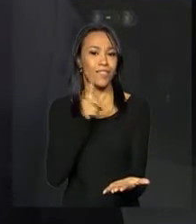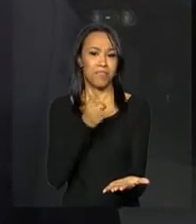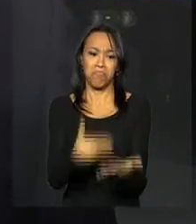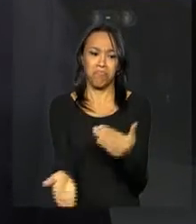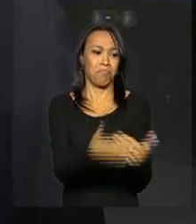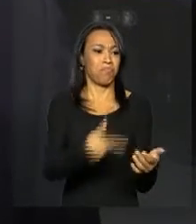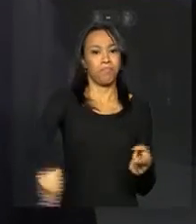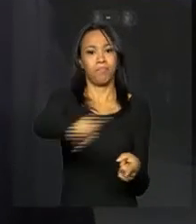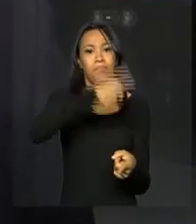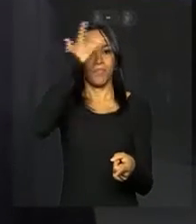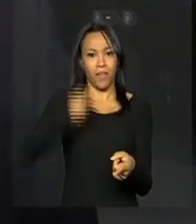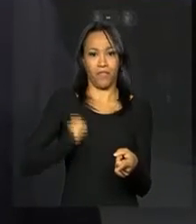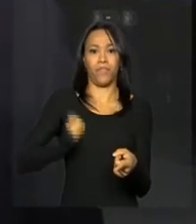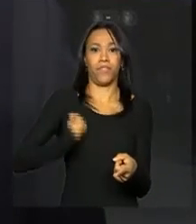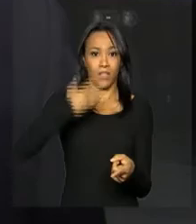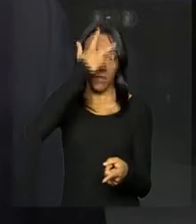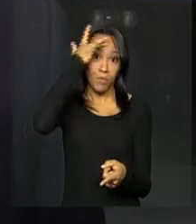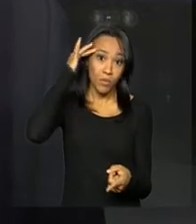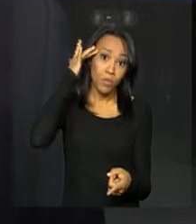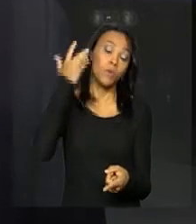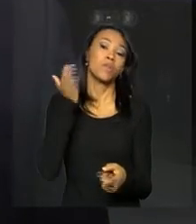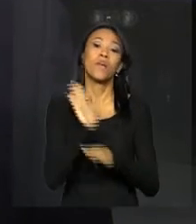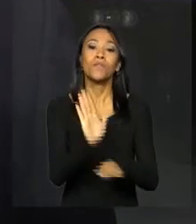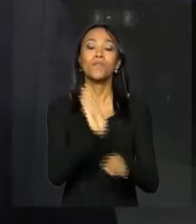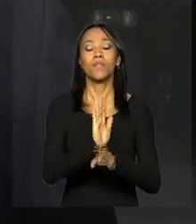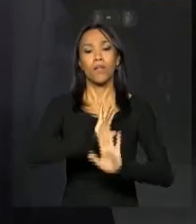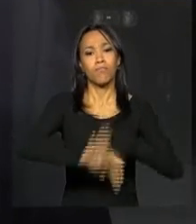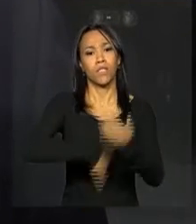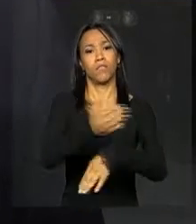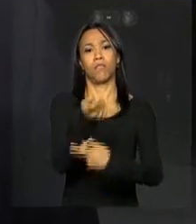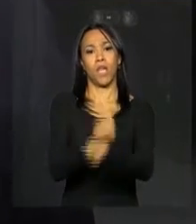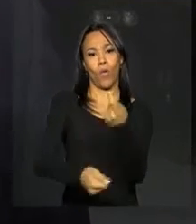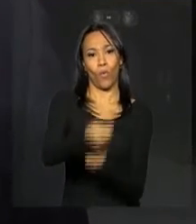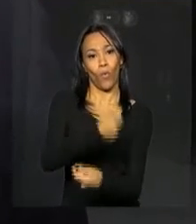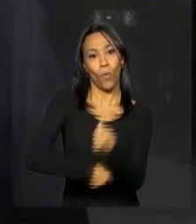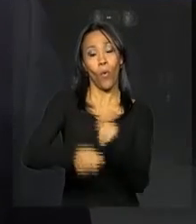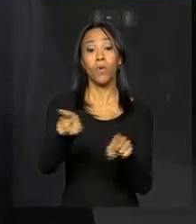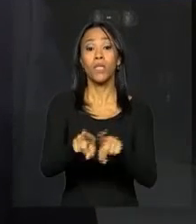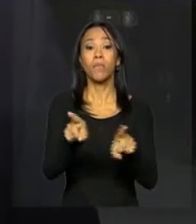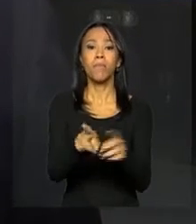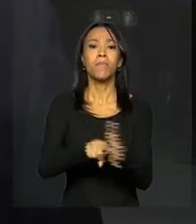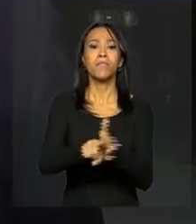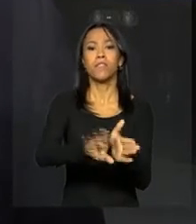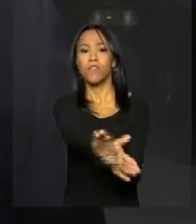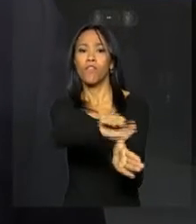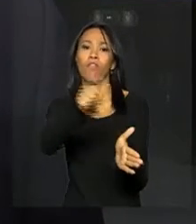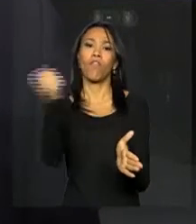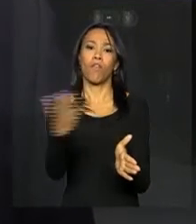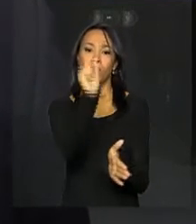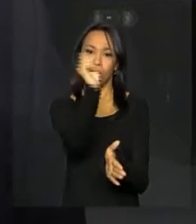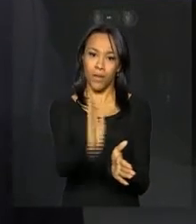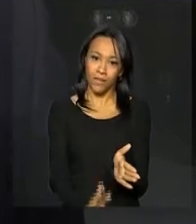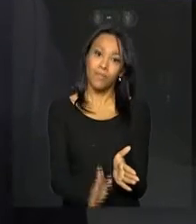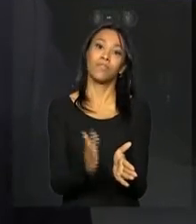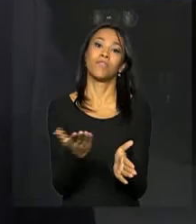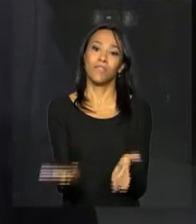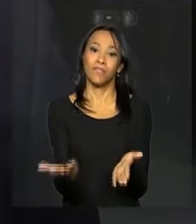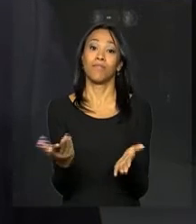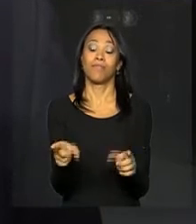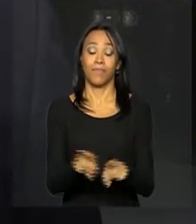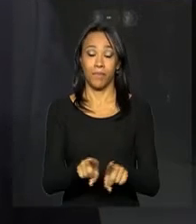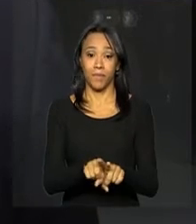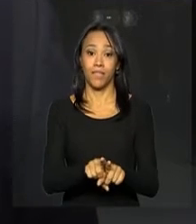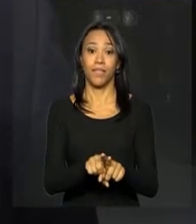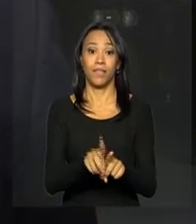cidadão brasileiro. Produtos, desenvolvimento econômico, novas fronteiras para o país, do ponto de vista da exportação, inclusive,